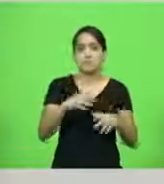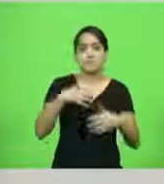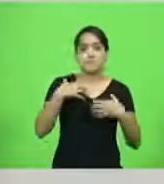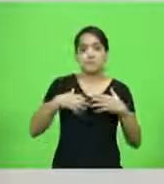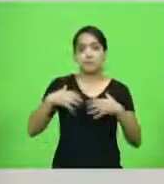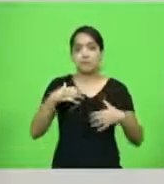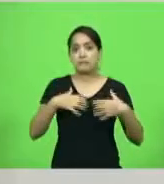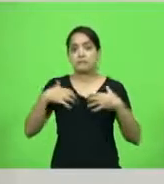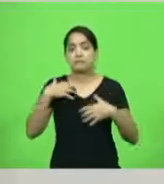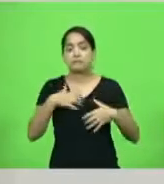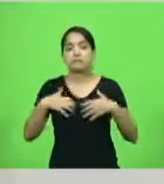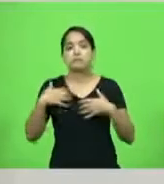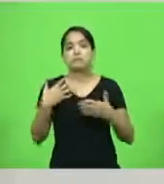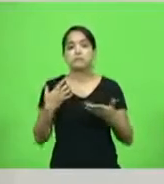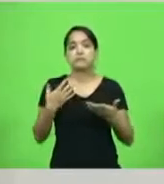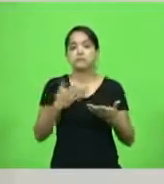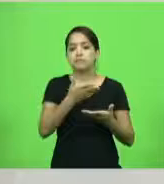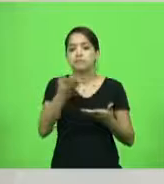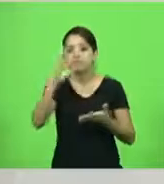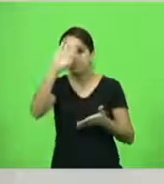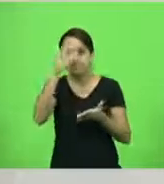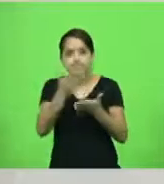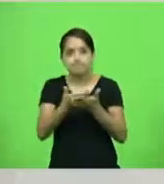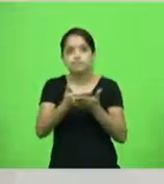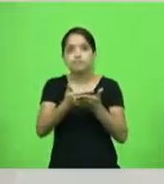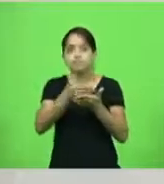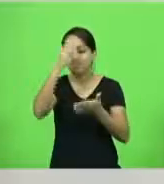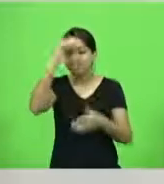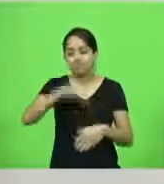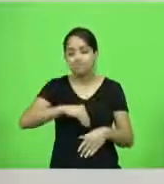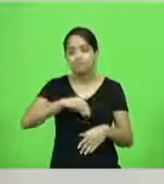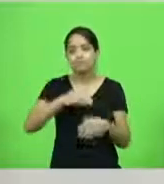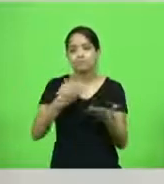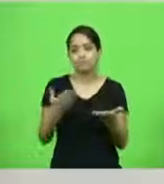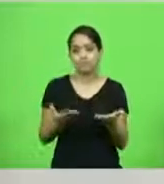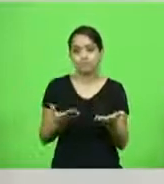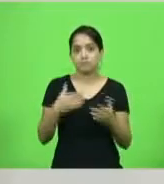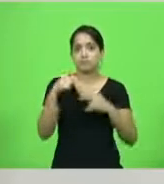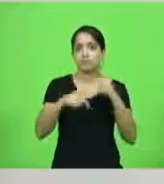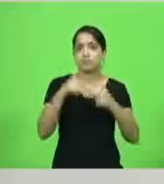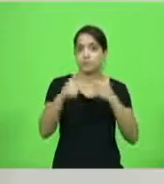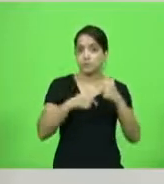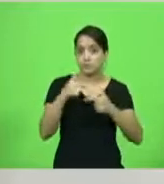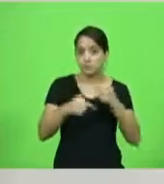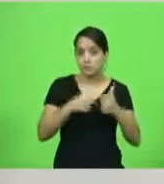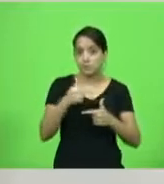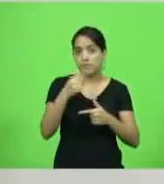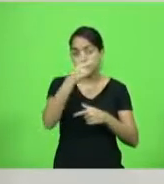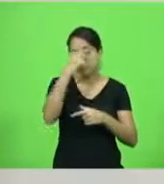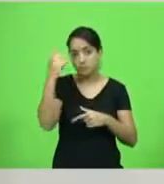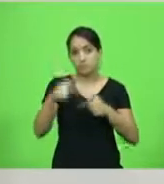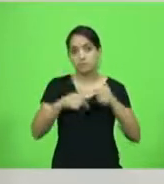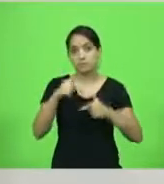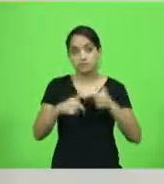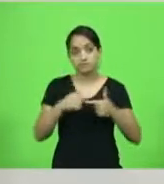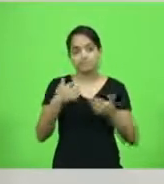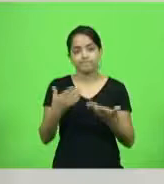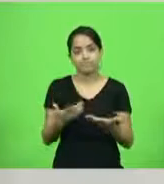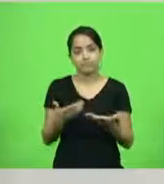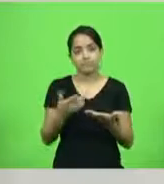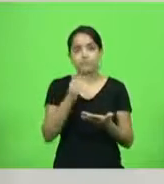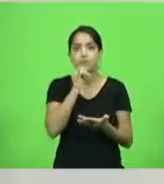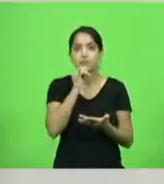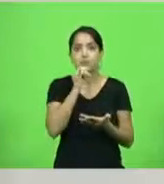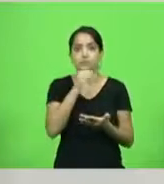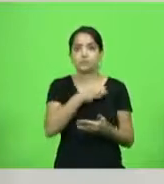quê? Para desacreditar, para tirar o crédito do trabalho que pessoas muito sérias estão fazendo, por exemplo, do